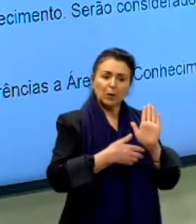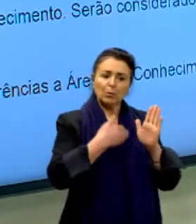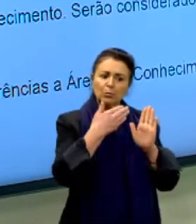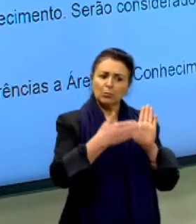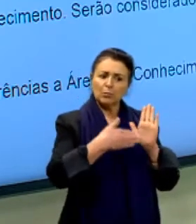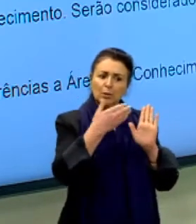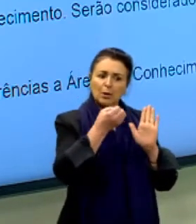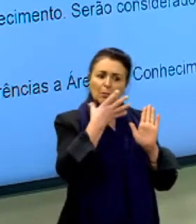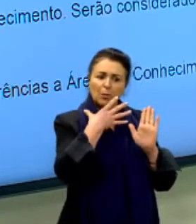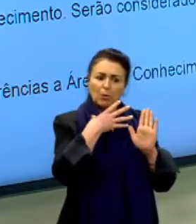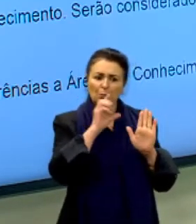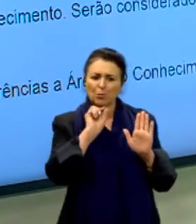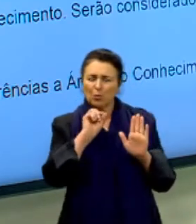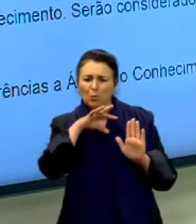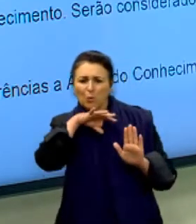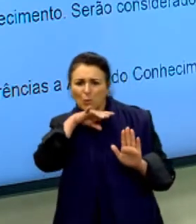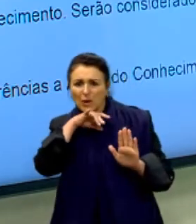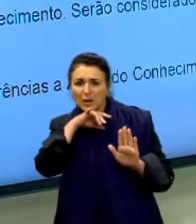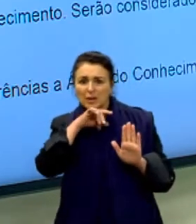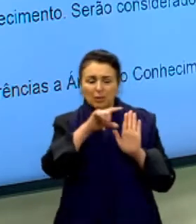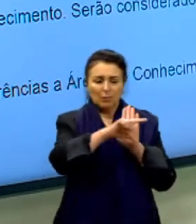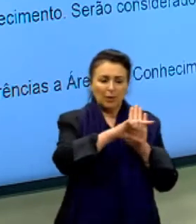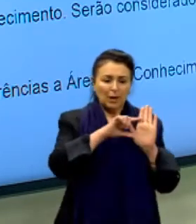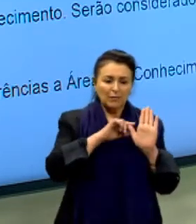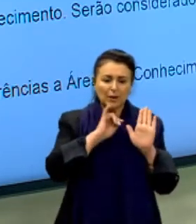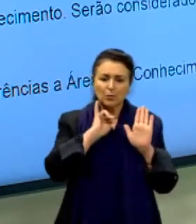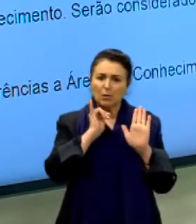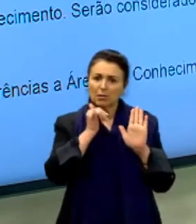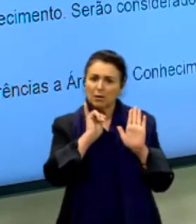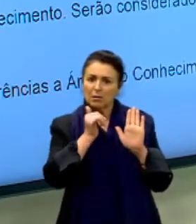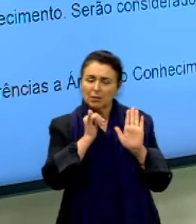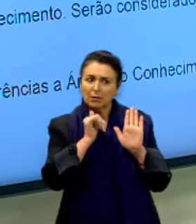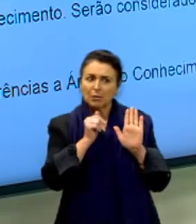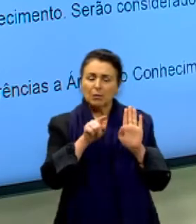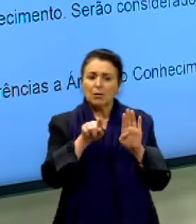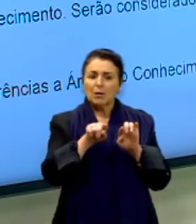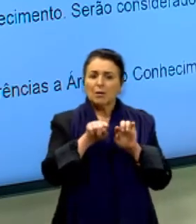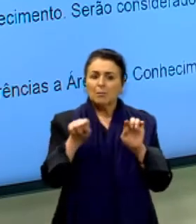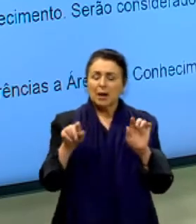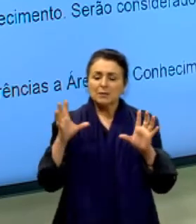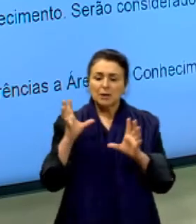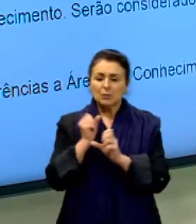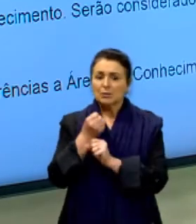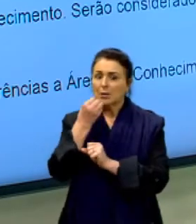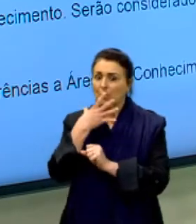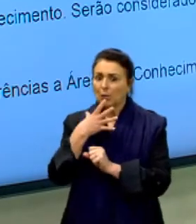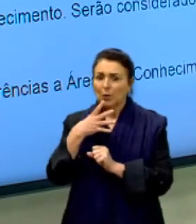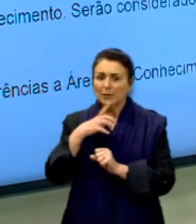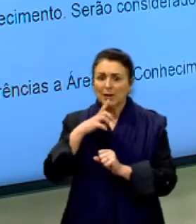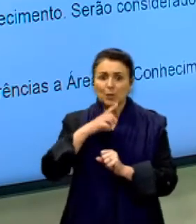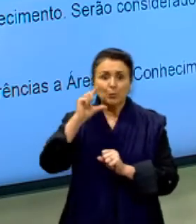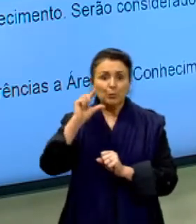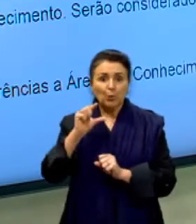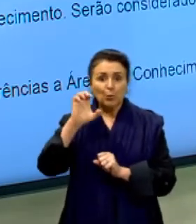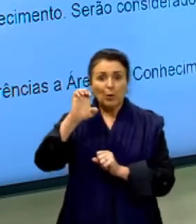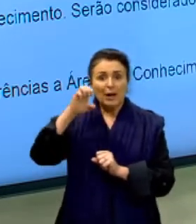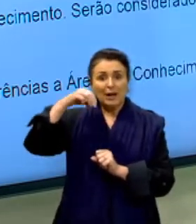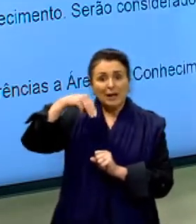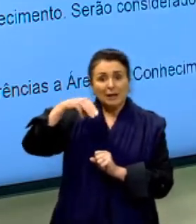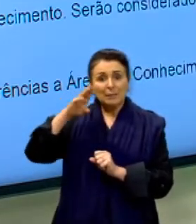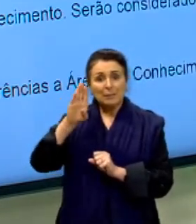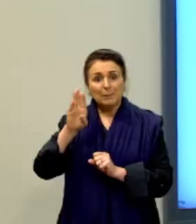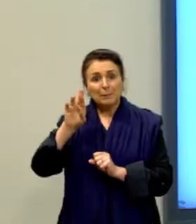tem um parágrafo que é só narração e a minha conclusão tá boa. Eu tenho uma parte embrionária, tá? O que que é